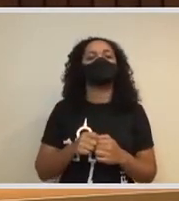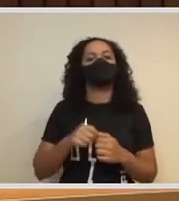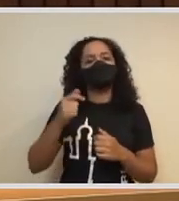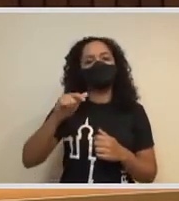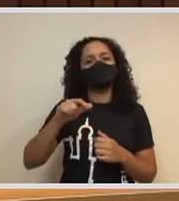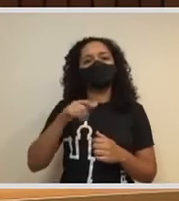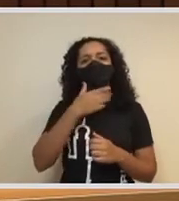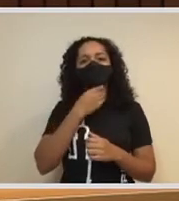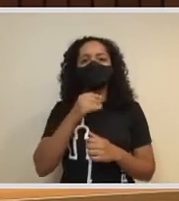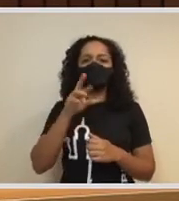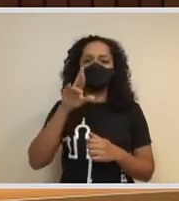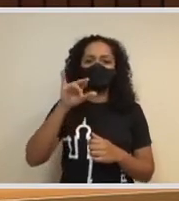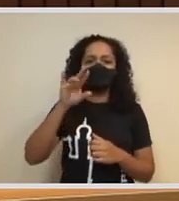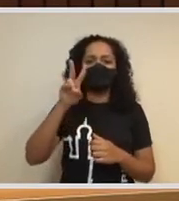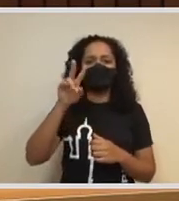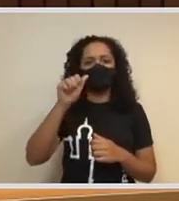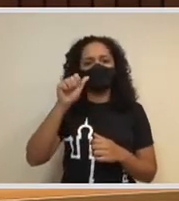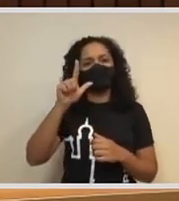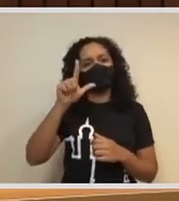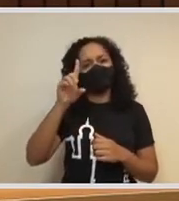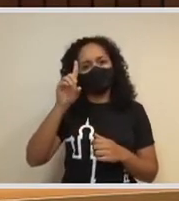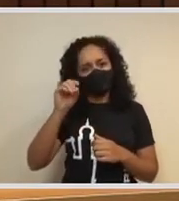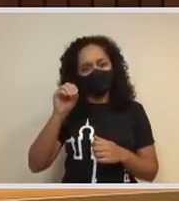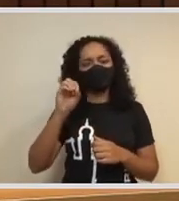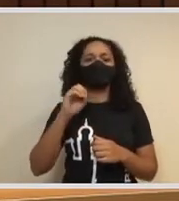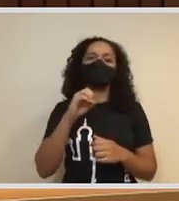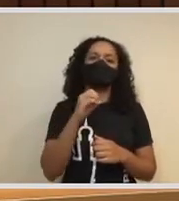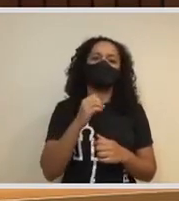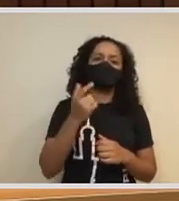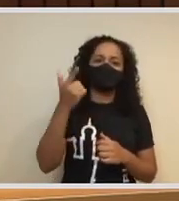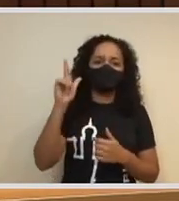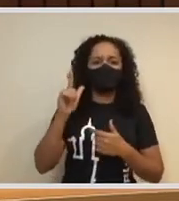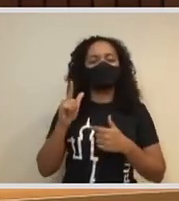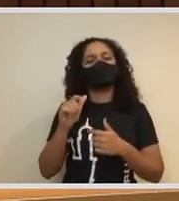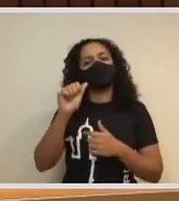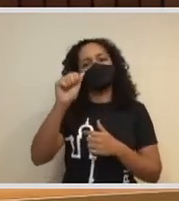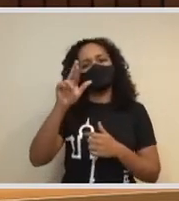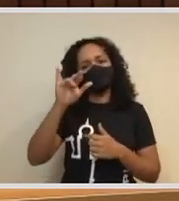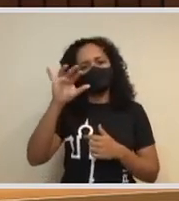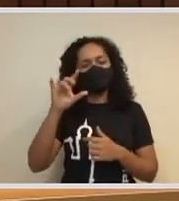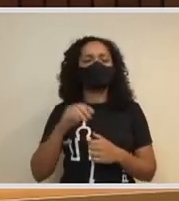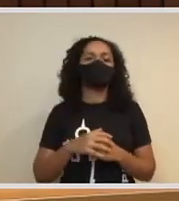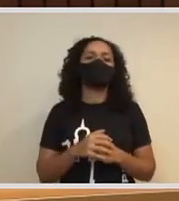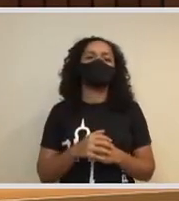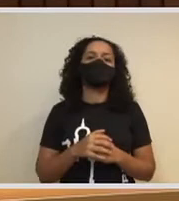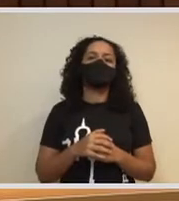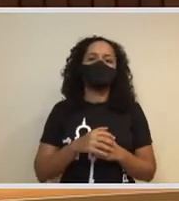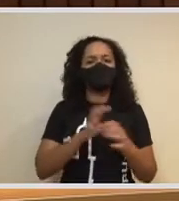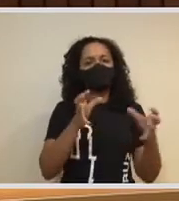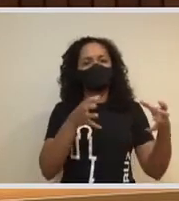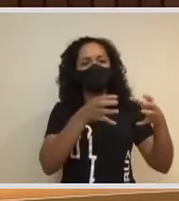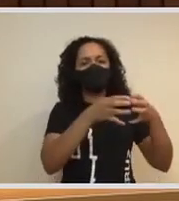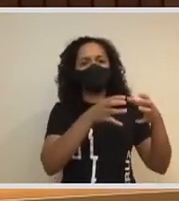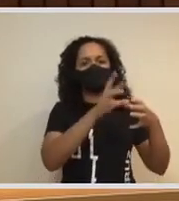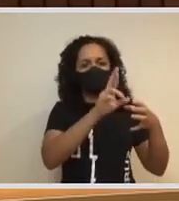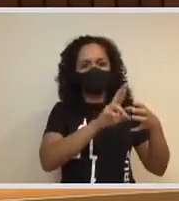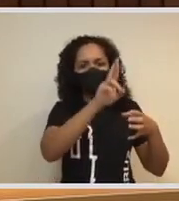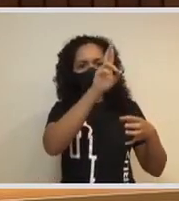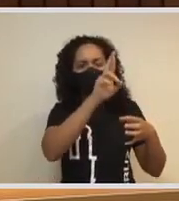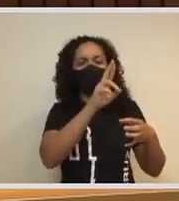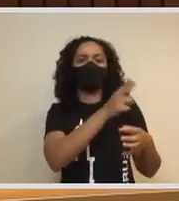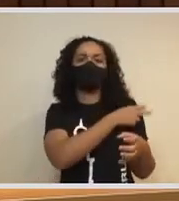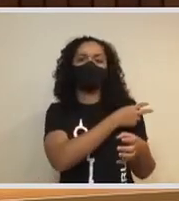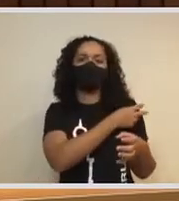contribuindo também. Enfim, acho que a chefia de gabinete sempre teve essa marca ao longo do